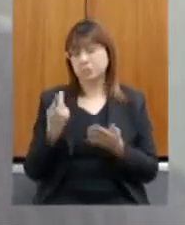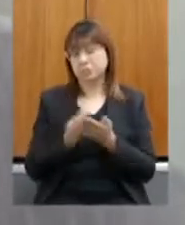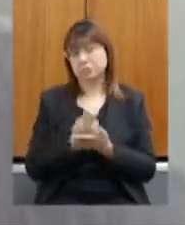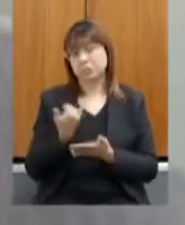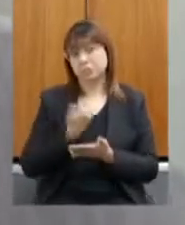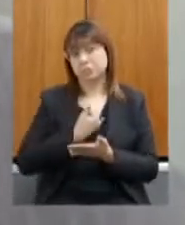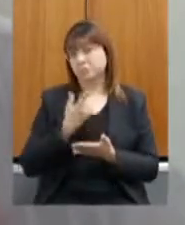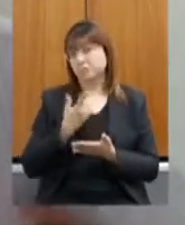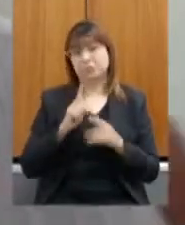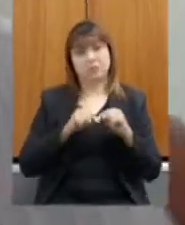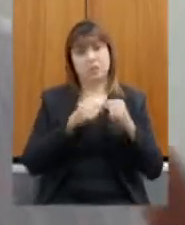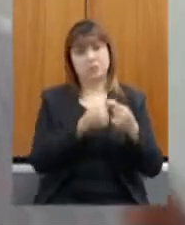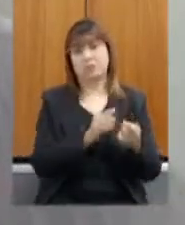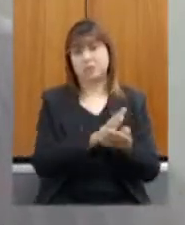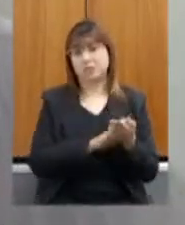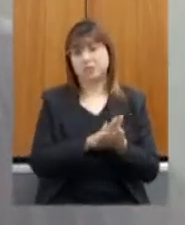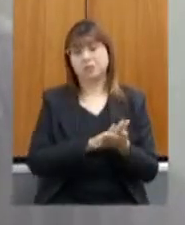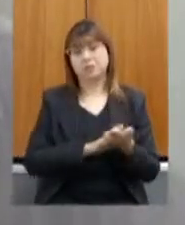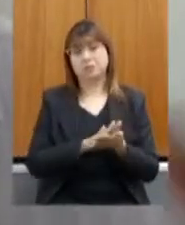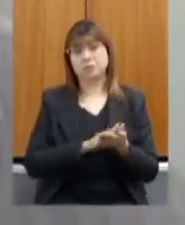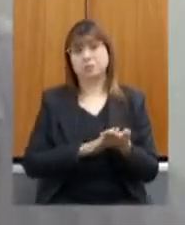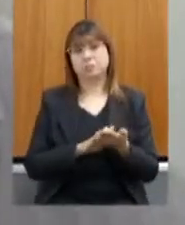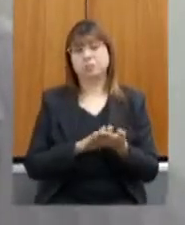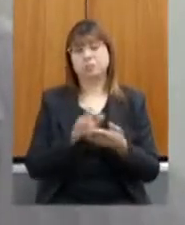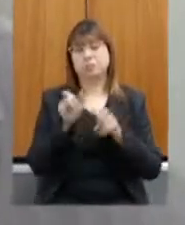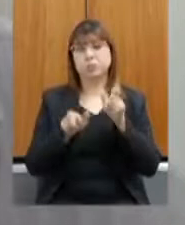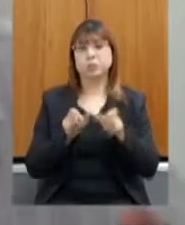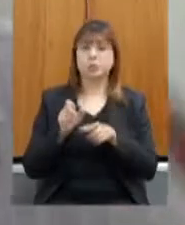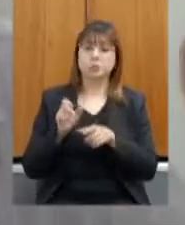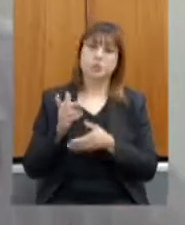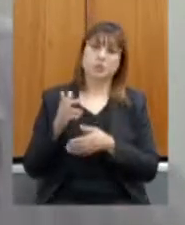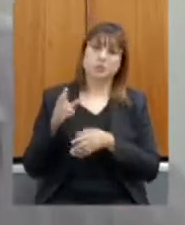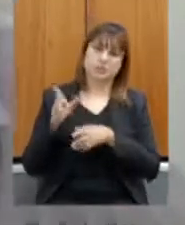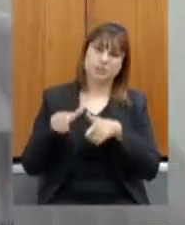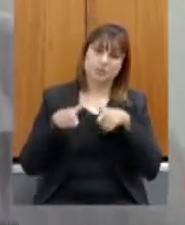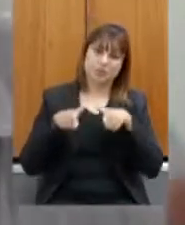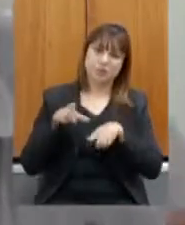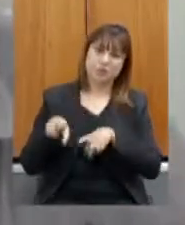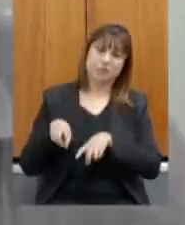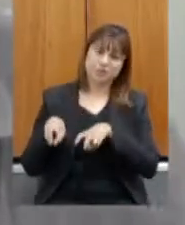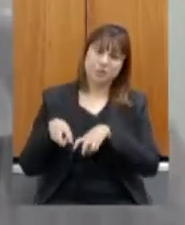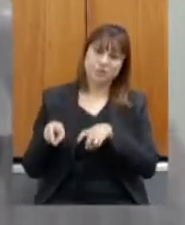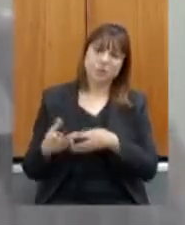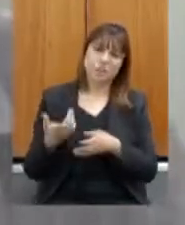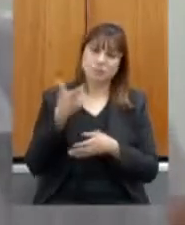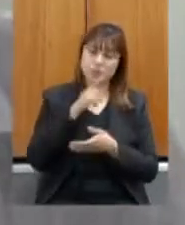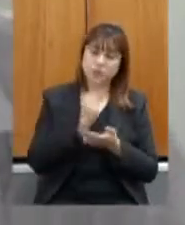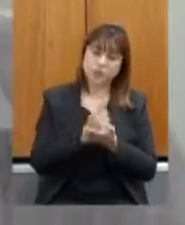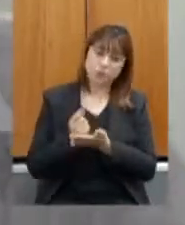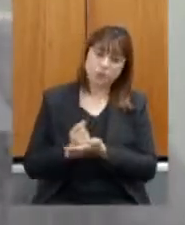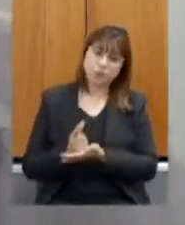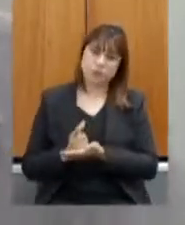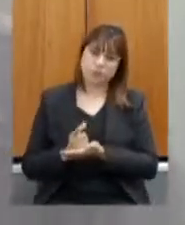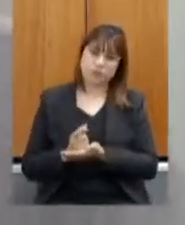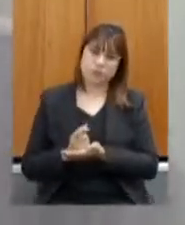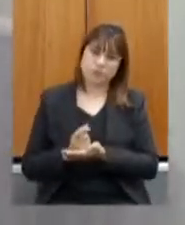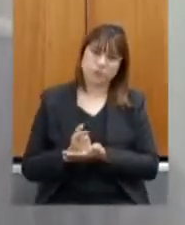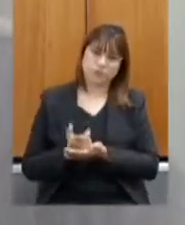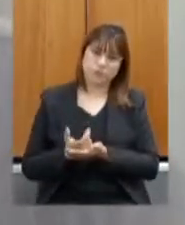empréstimo para produtor rural para compra de equipamentos para investimentos e irrigação